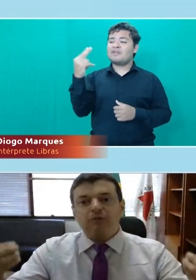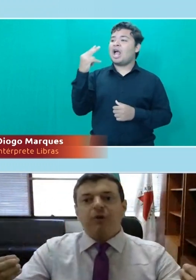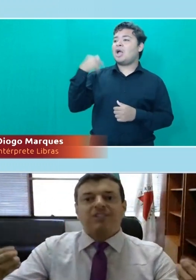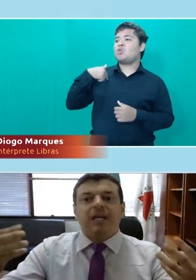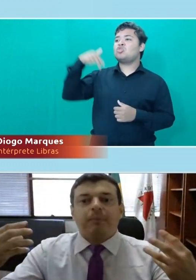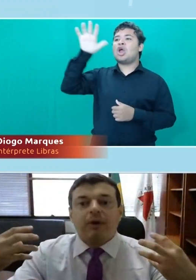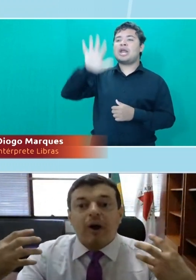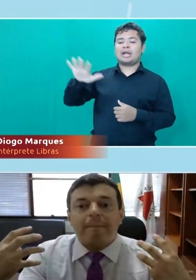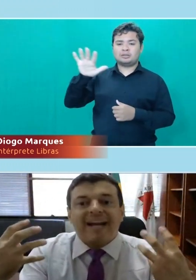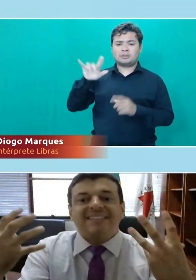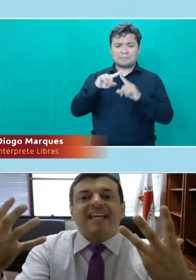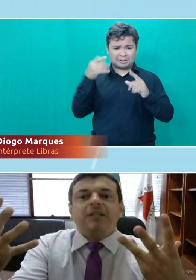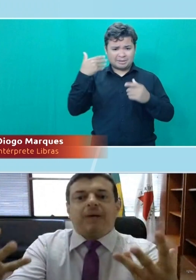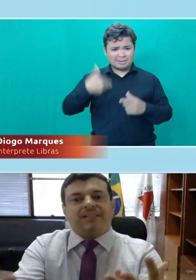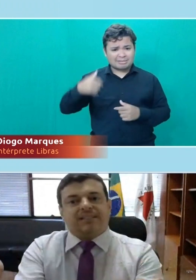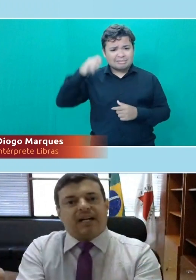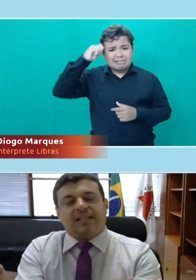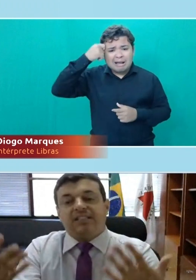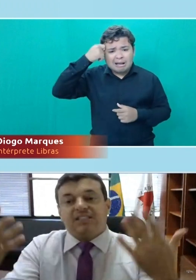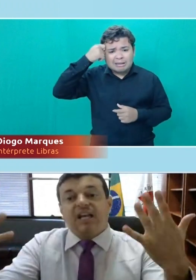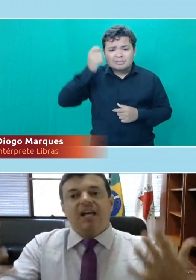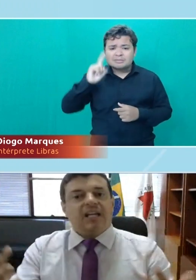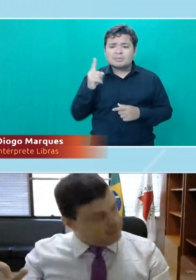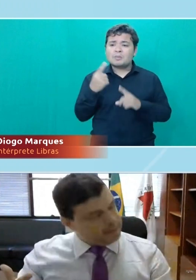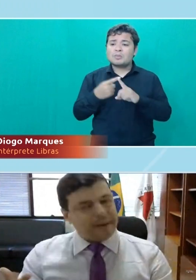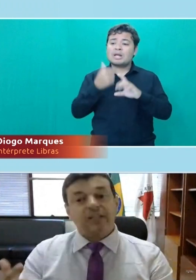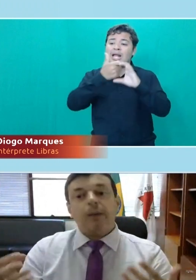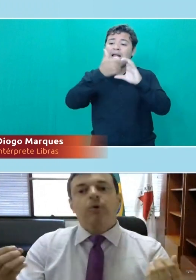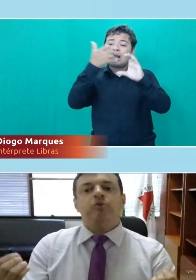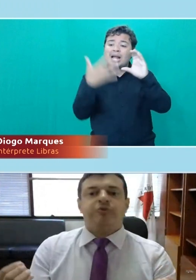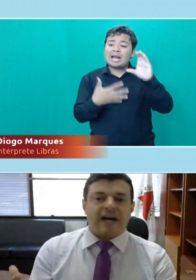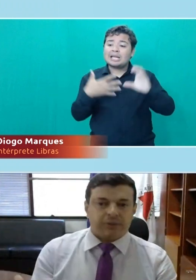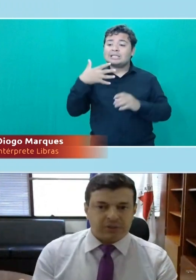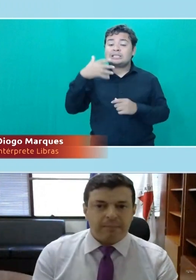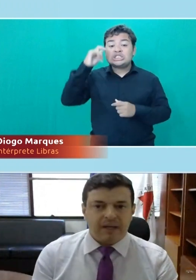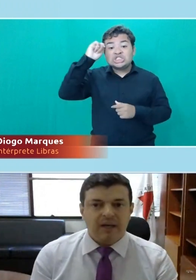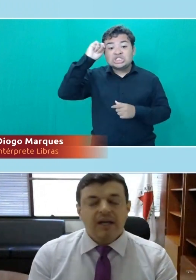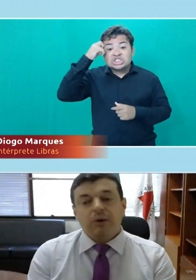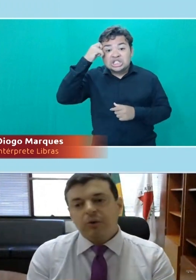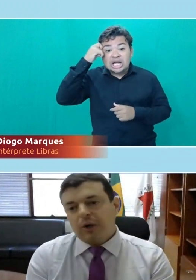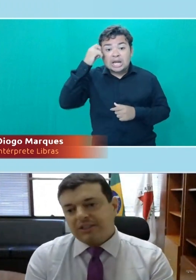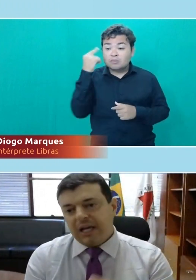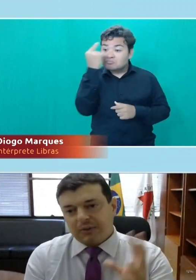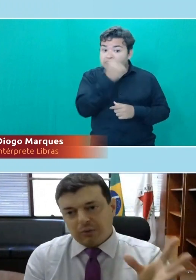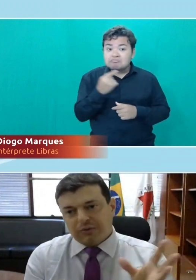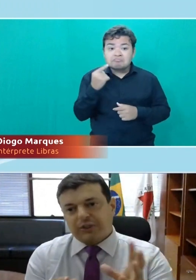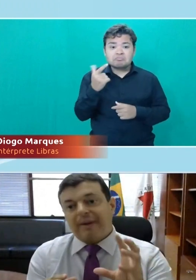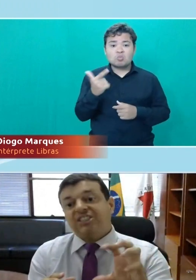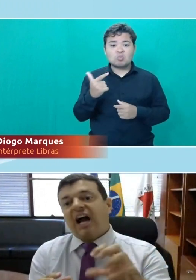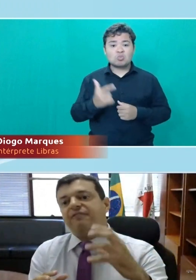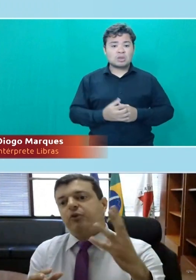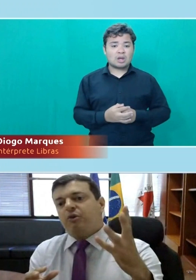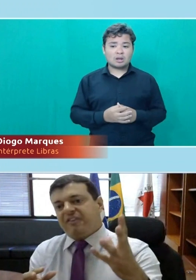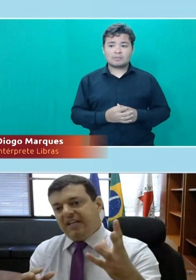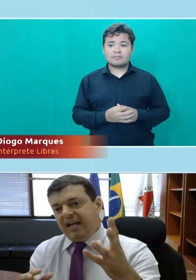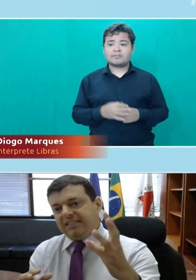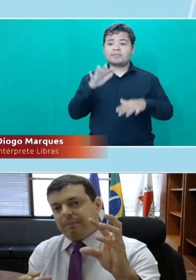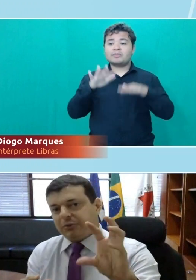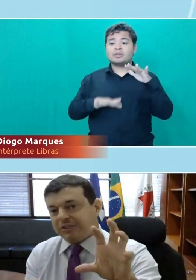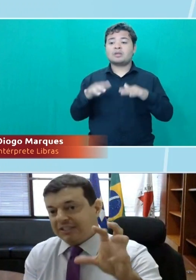negro eu não vou ser, porque eu não apresento essas características na minha pele. Então, é muito fácil saber. Então, o nós temos, alguns vão chamar, de